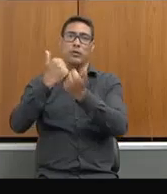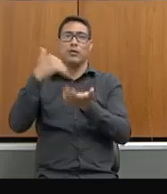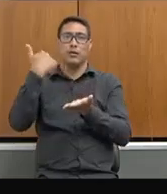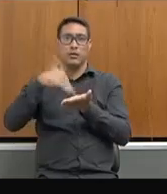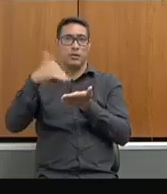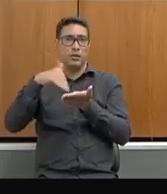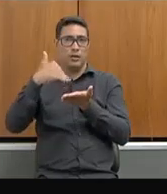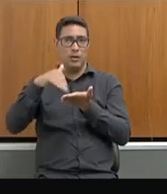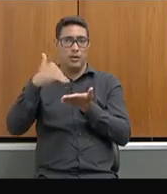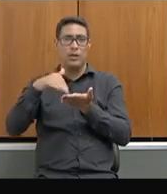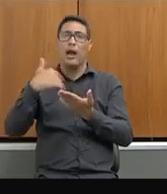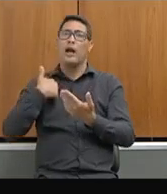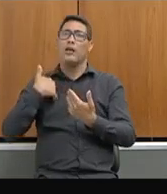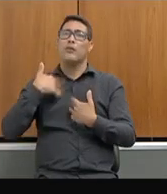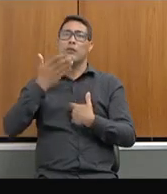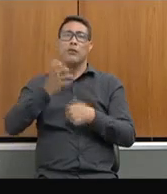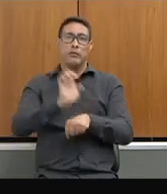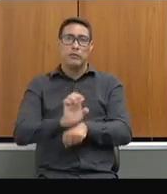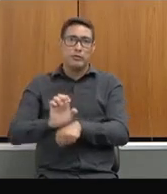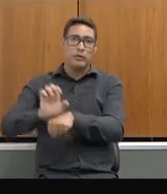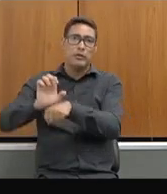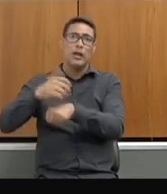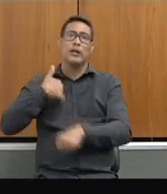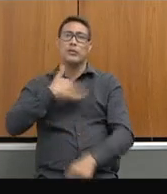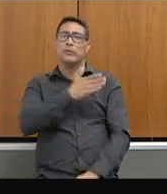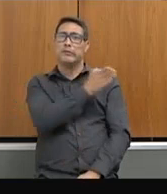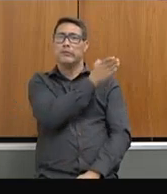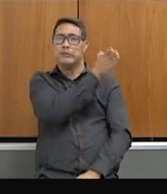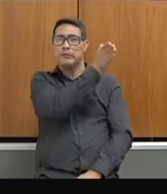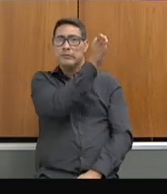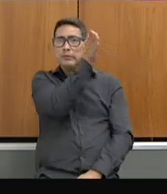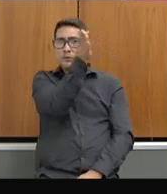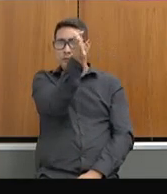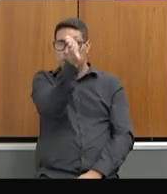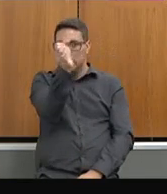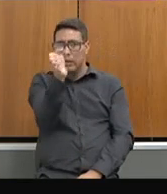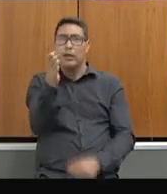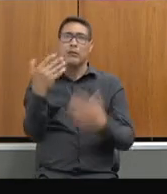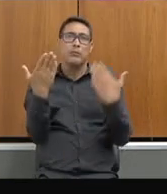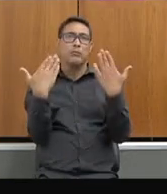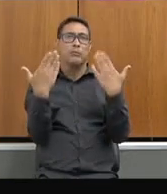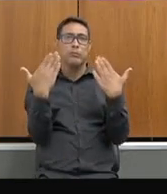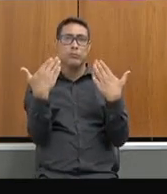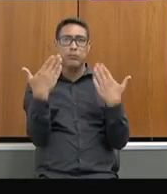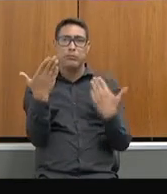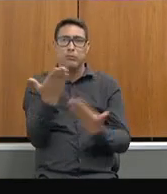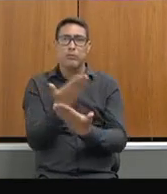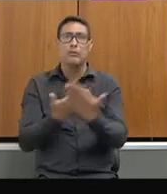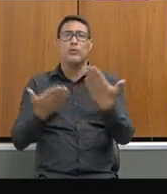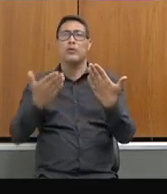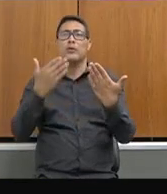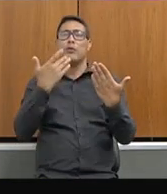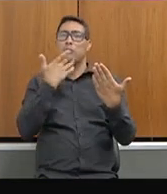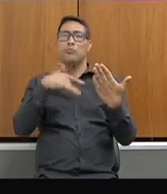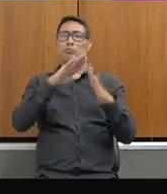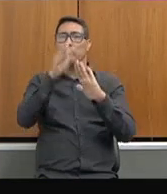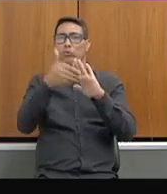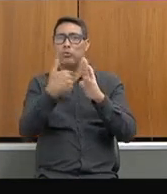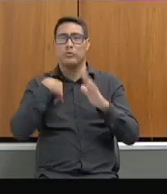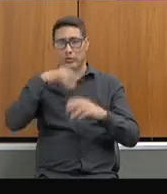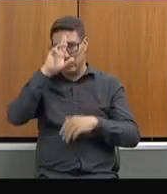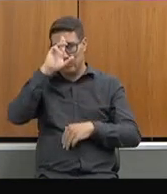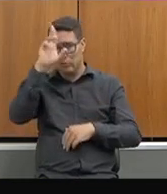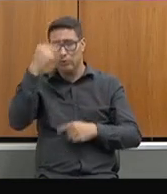fiz questão de rodar esse Estado, promovendo um diálogo bem próximo com todos os gestores, servidores das regionais, professores,